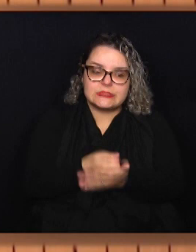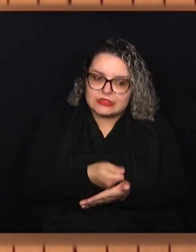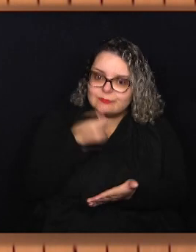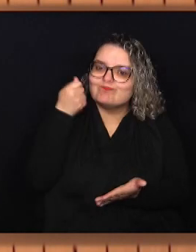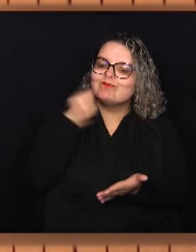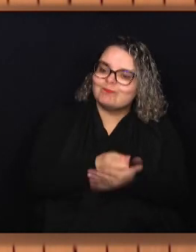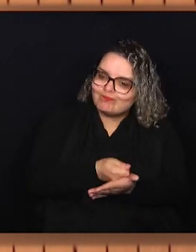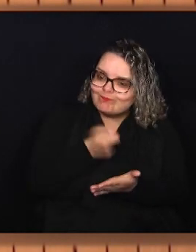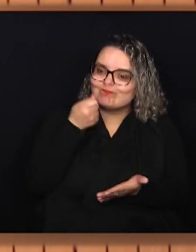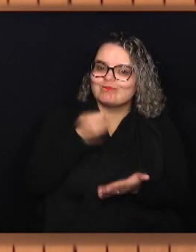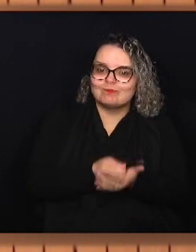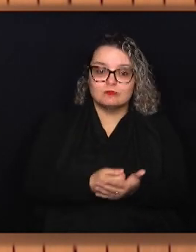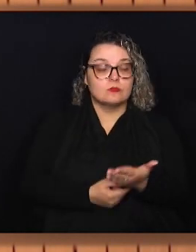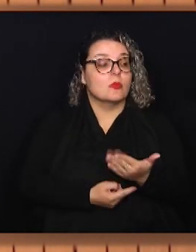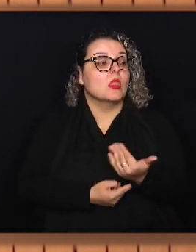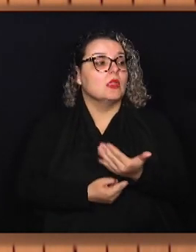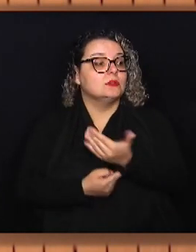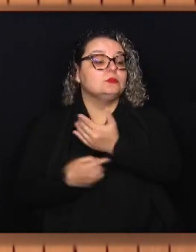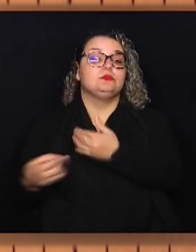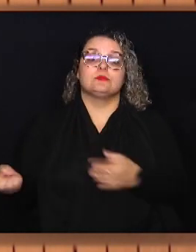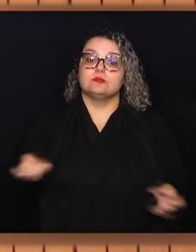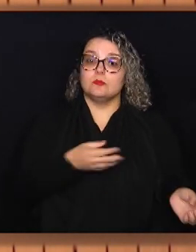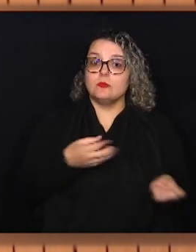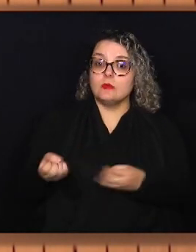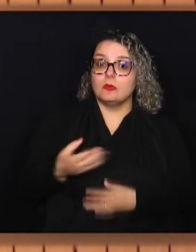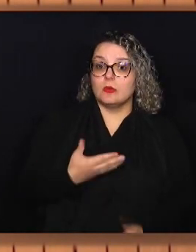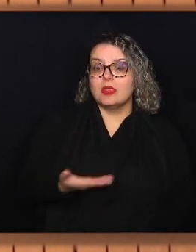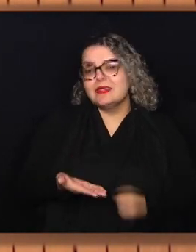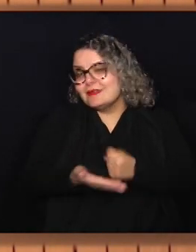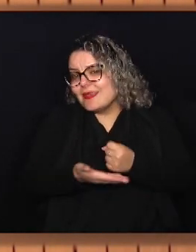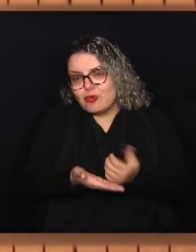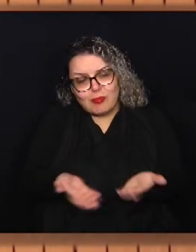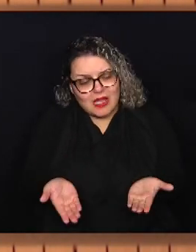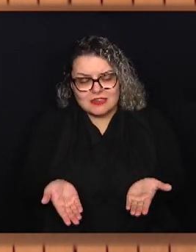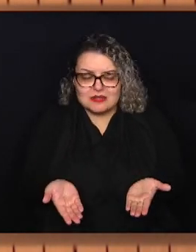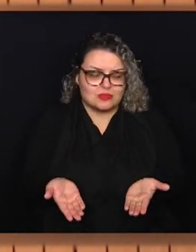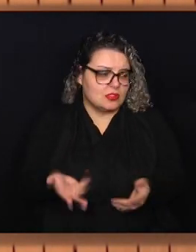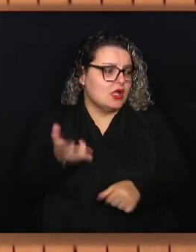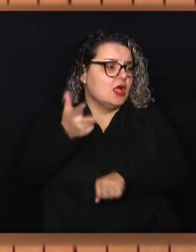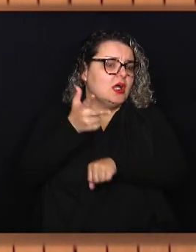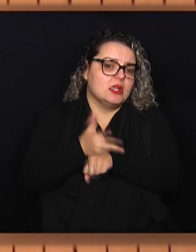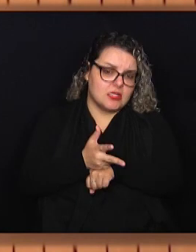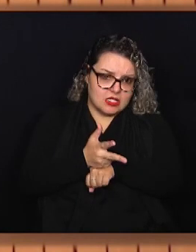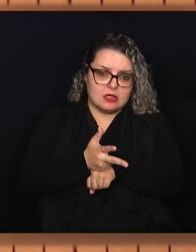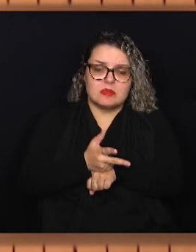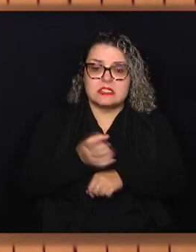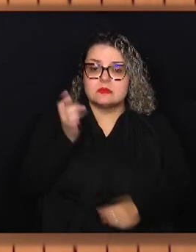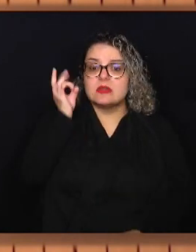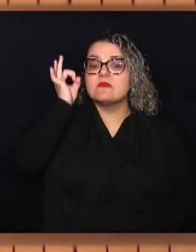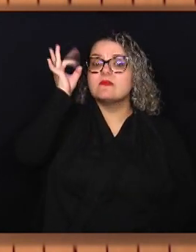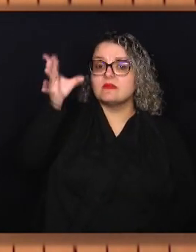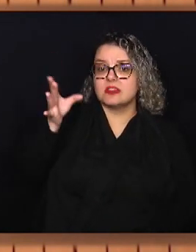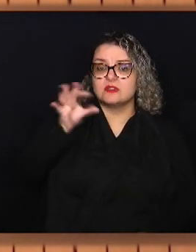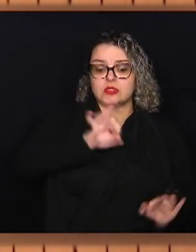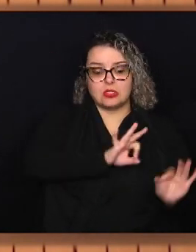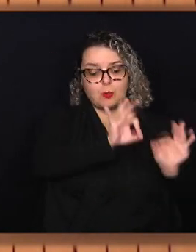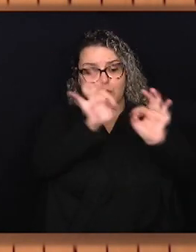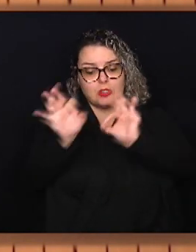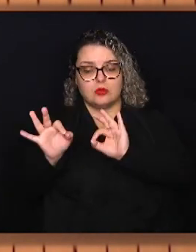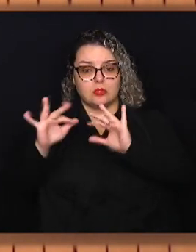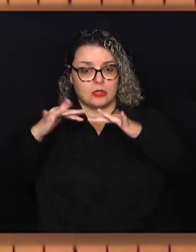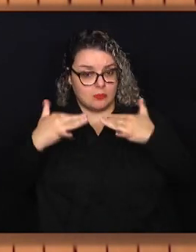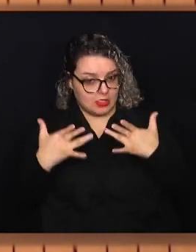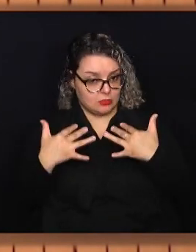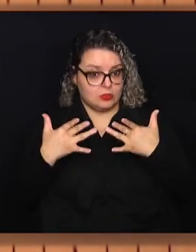tecnologia, inovação, isso é meio que básico, câmeras para facilitar o monitoramento. Então, isso vai